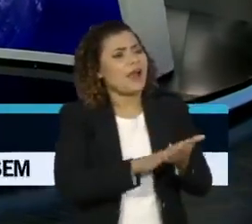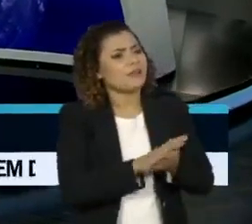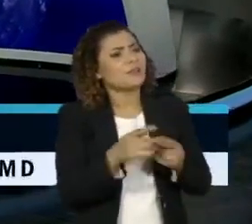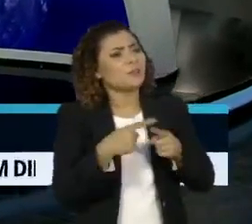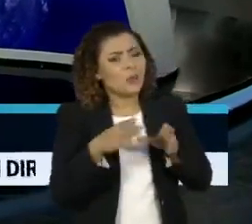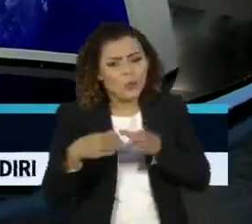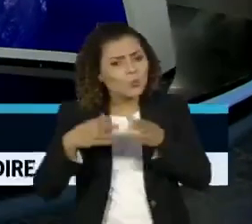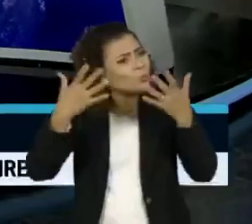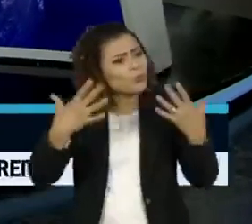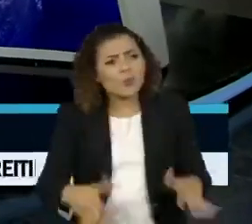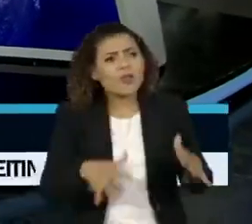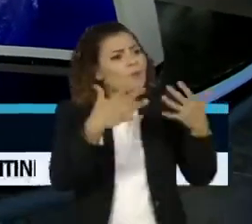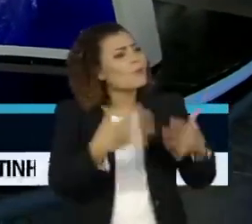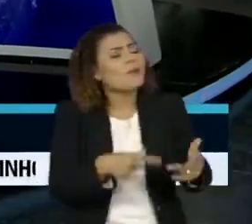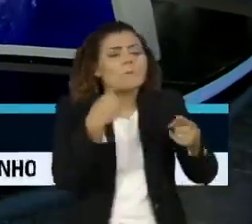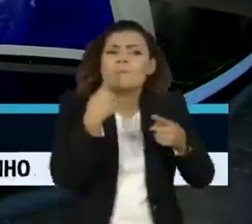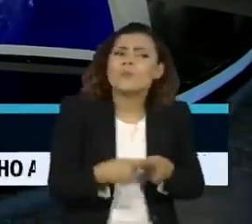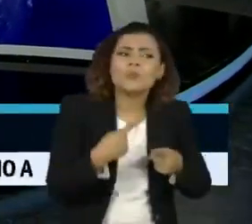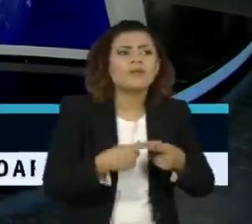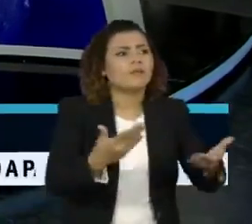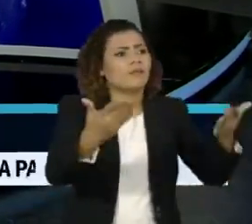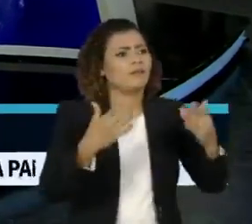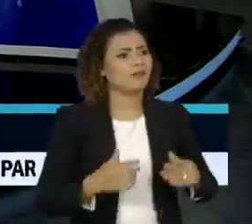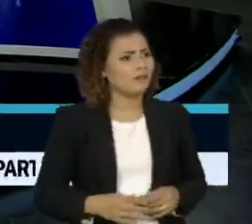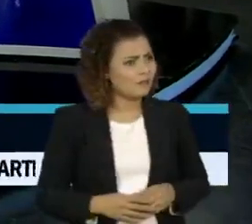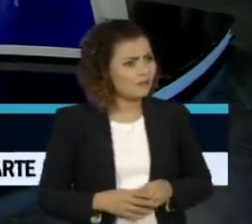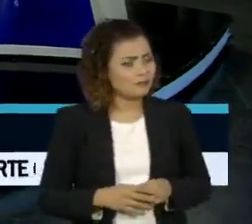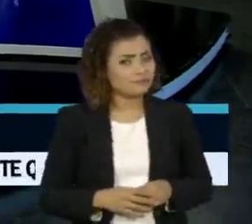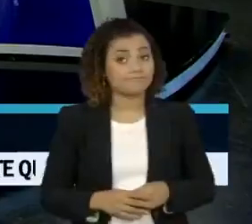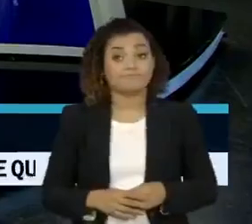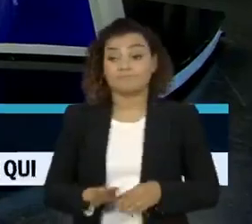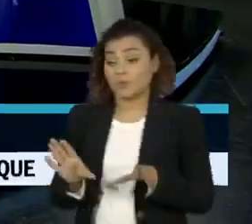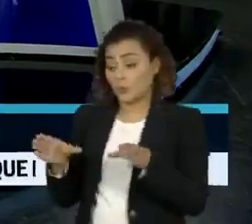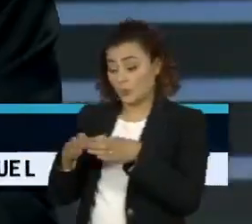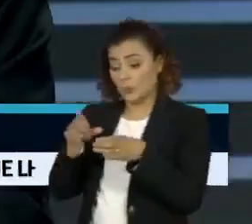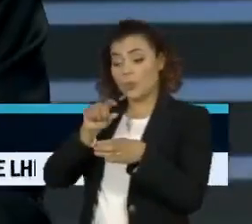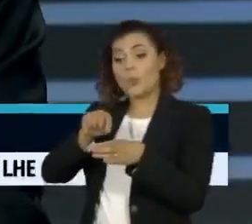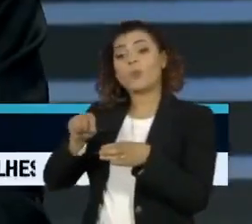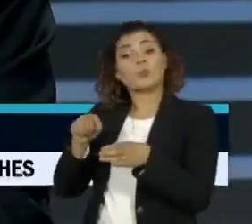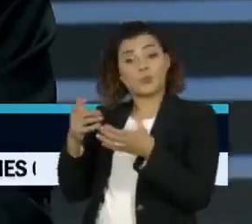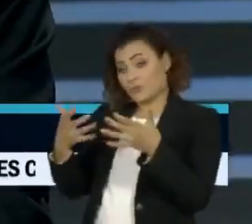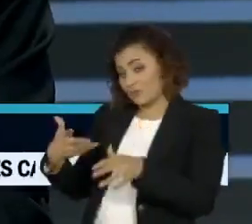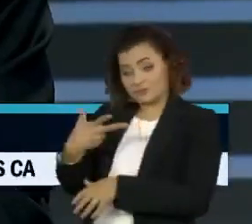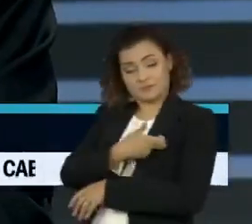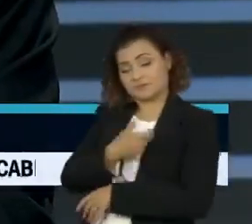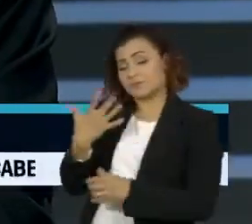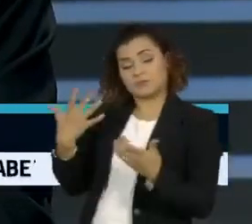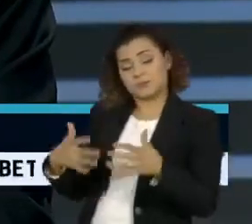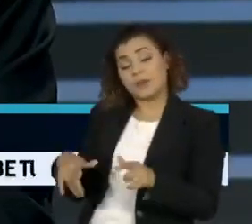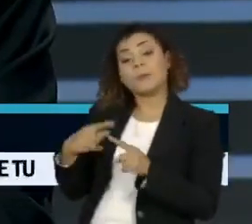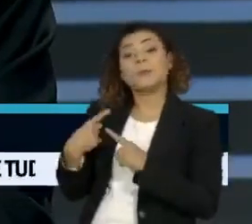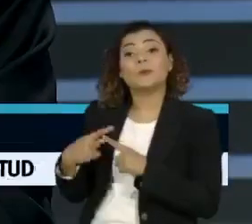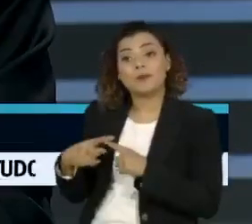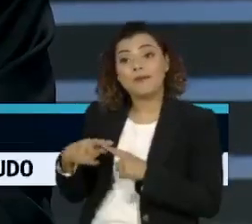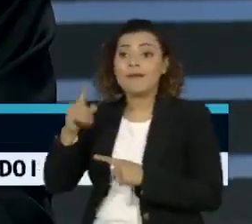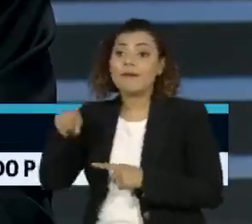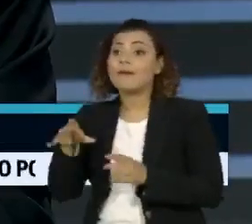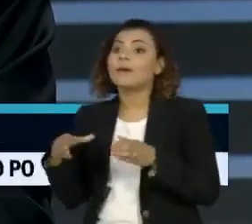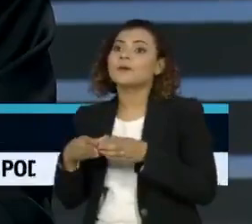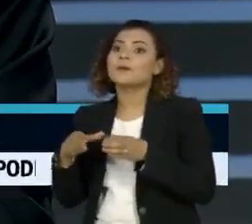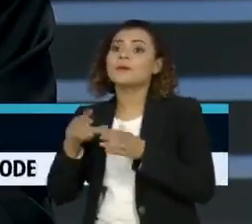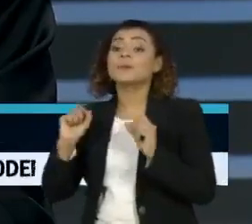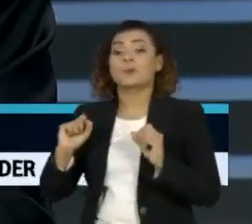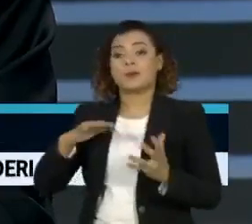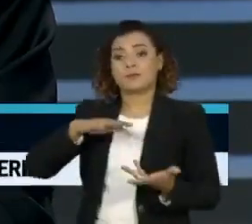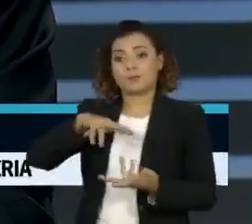que tem esse receio de tomar a vacina? Eu acho que esse grupo vem de grande parte